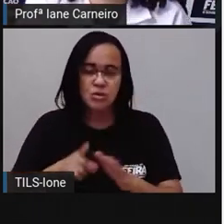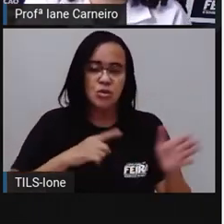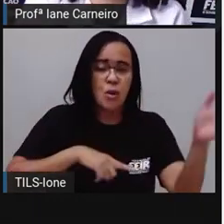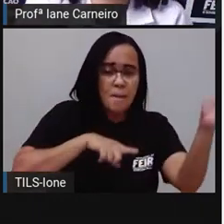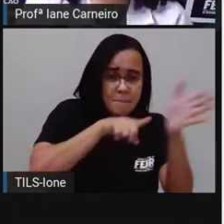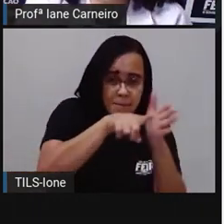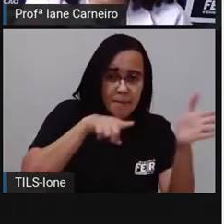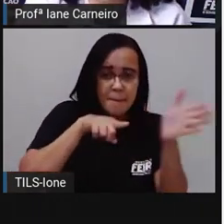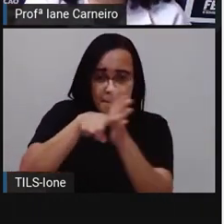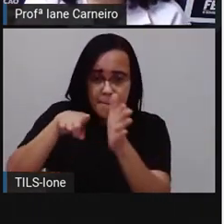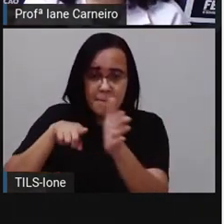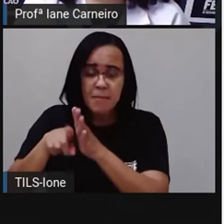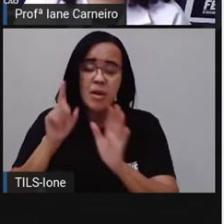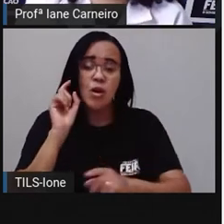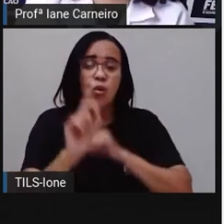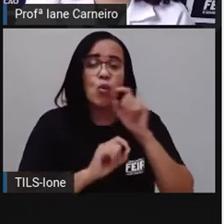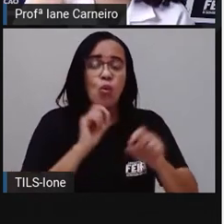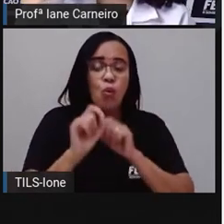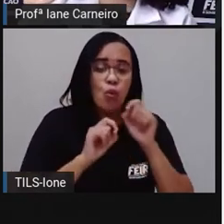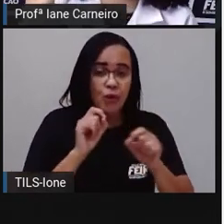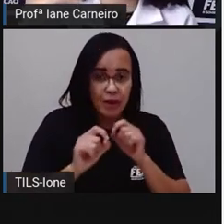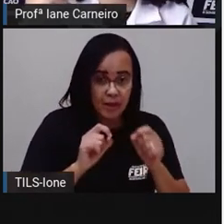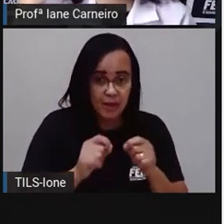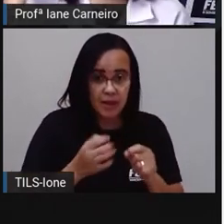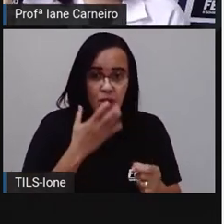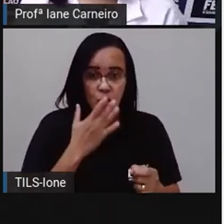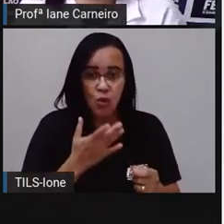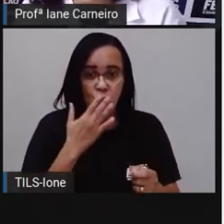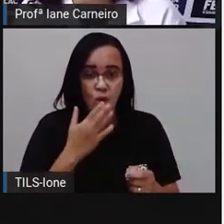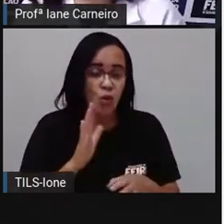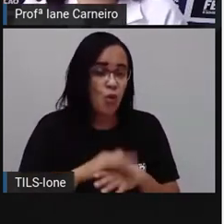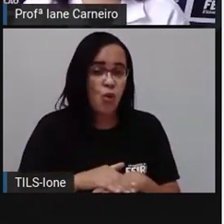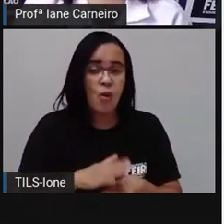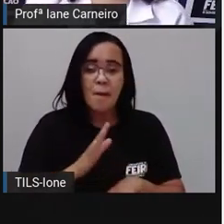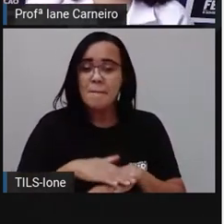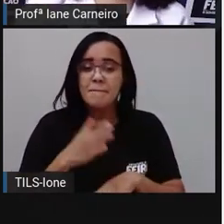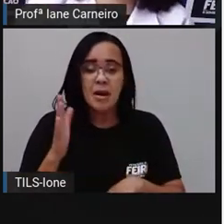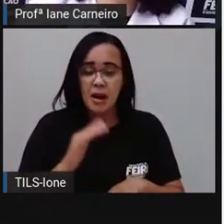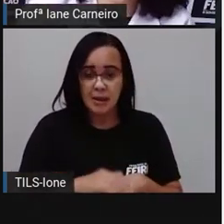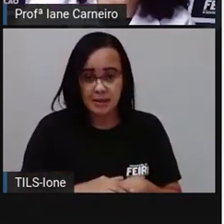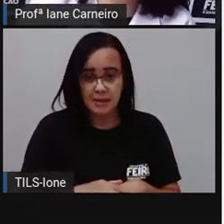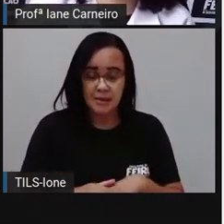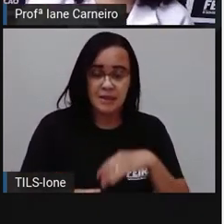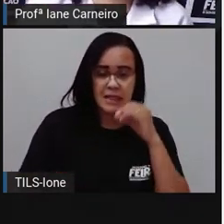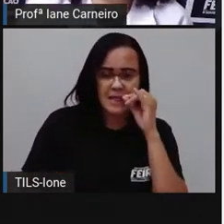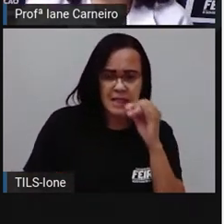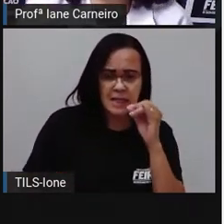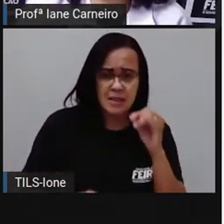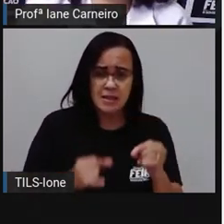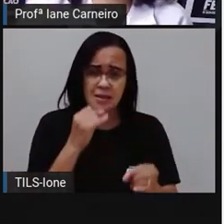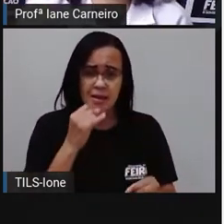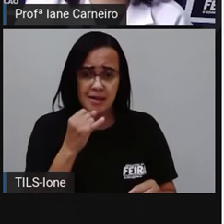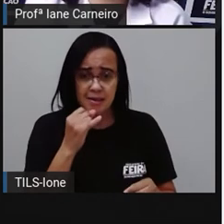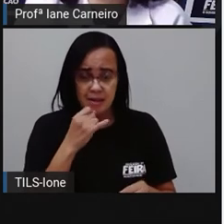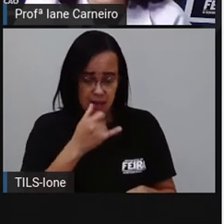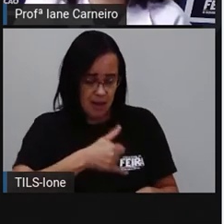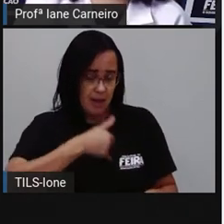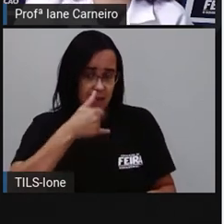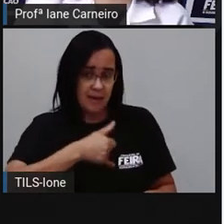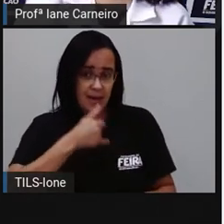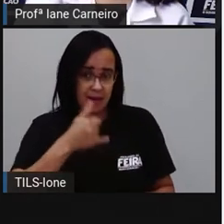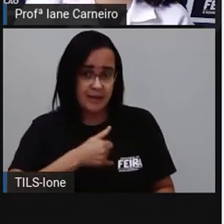foram as cores. Por exemplo, se fosse a idade, né? A gente ia colocar aqui o elemento idade.